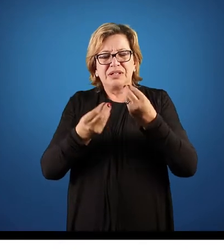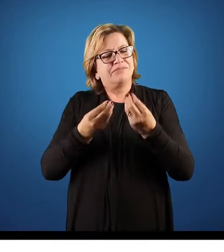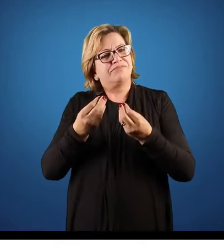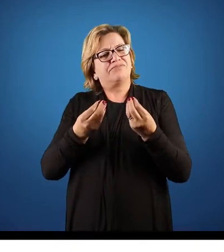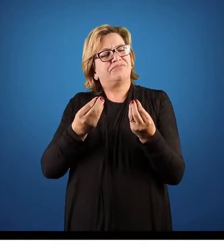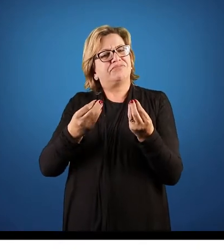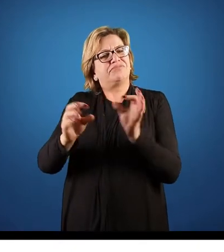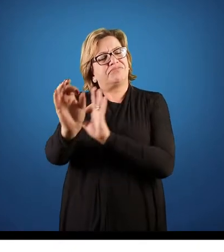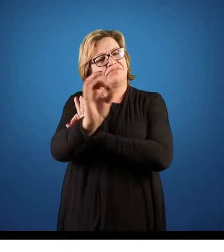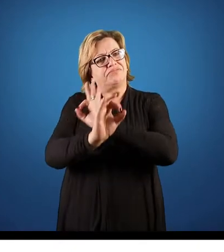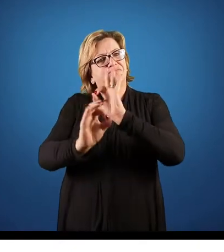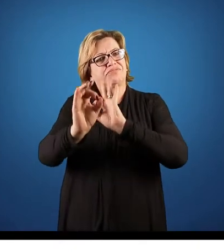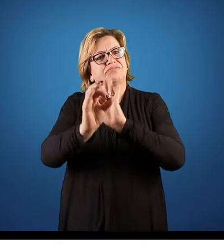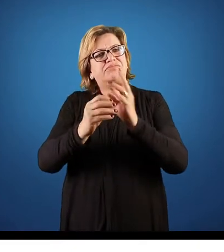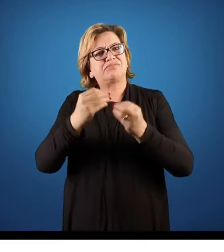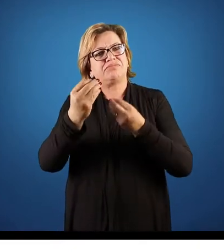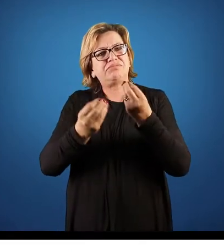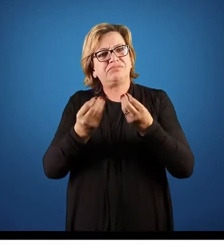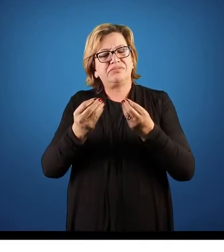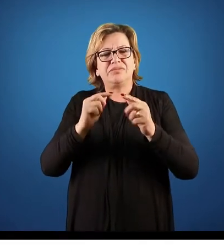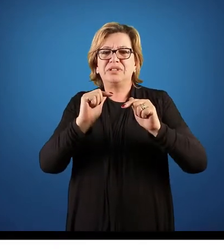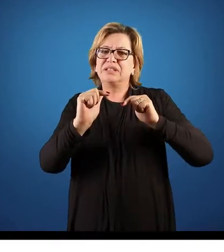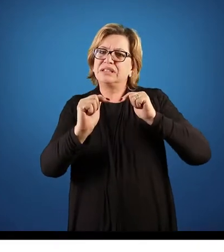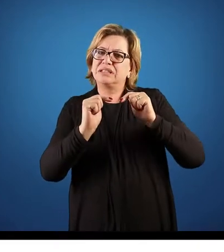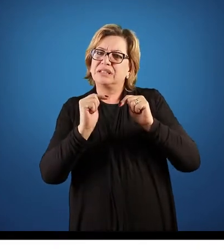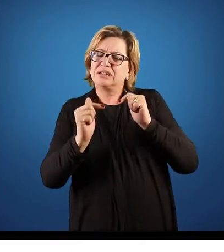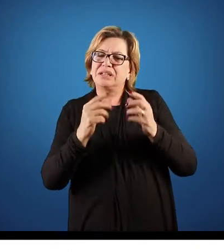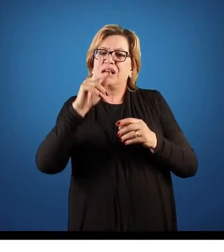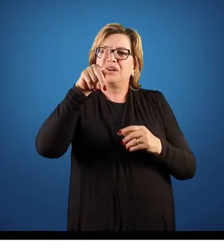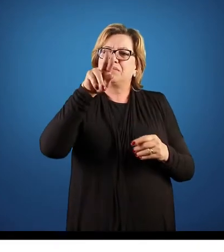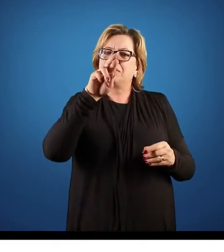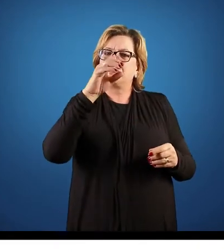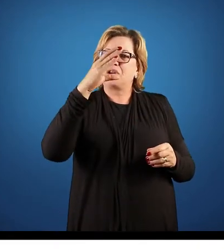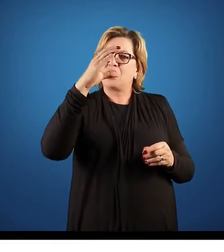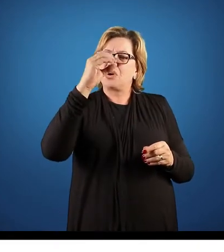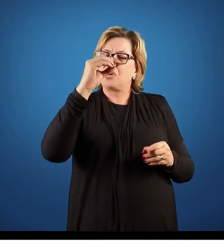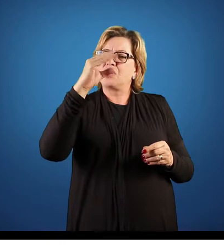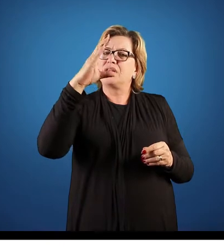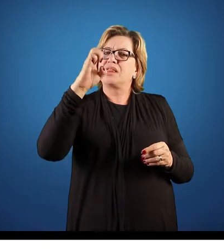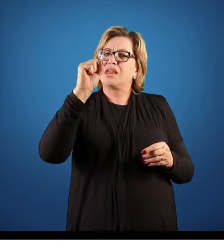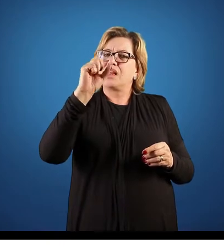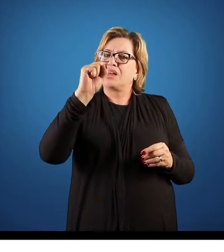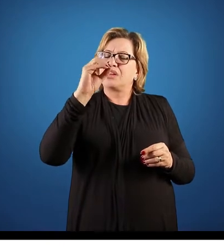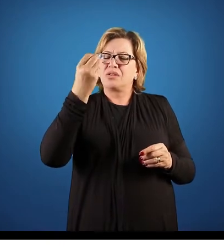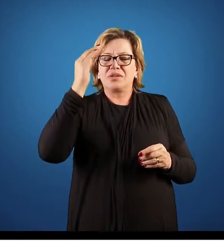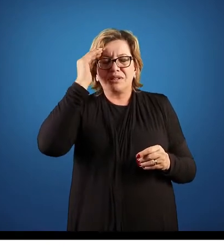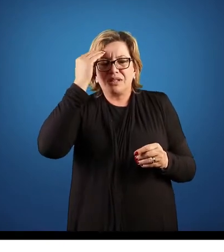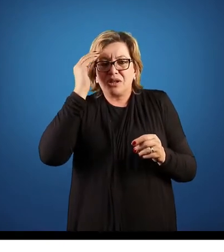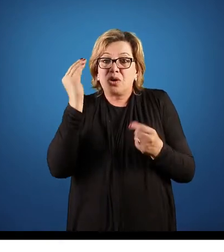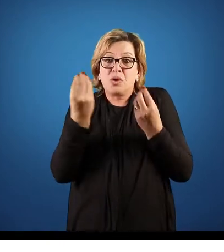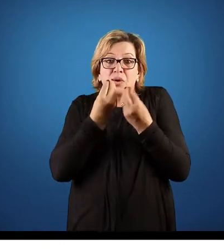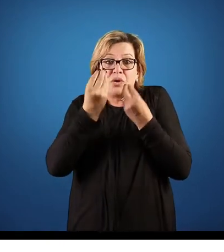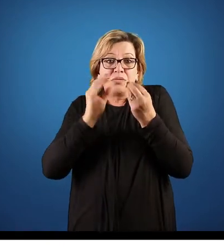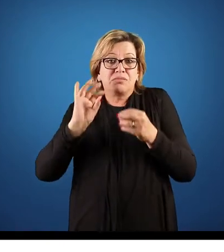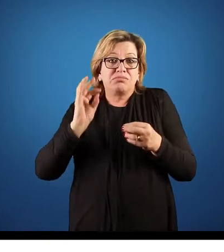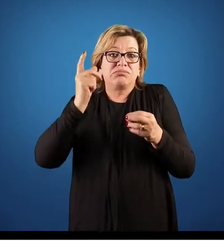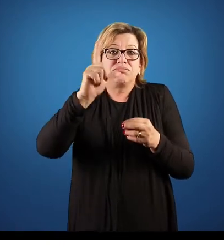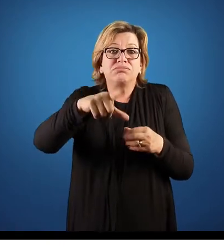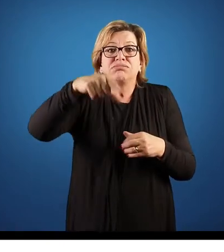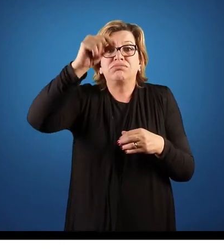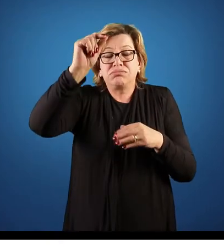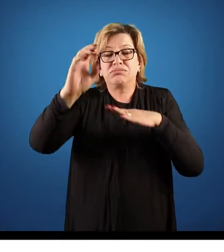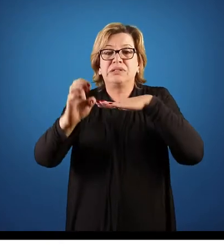organização, trabalhar os processos e entender como que é Tomada de Decisão nas diversas organizações.